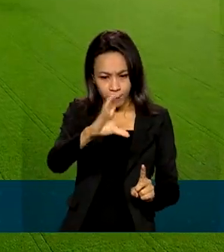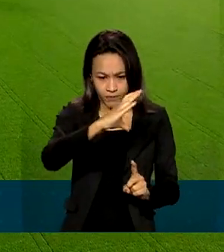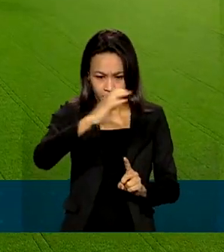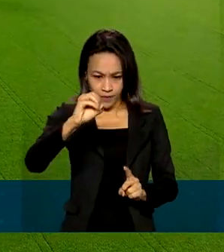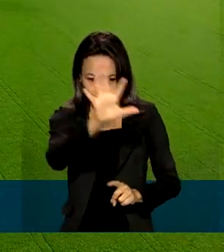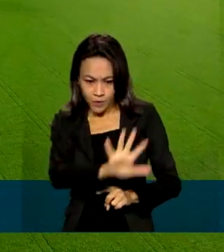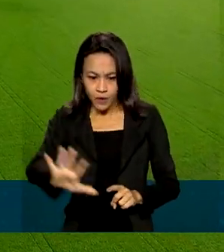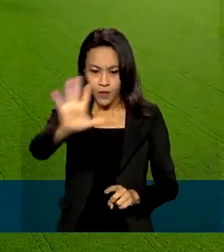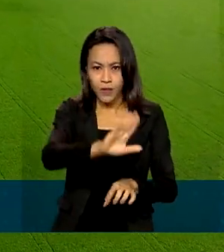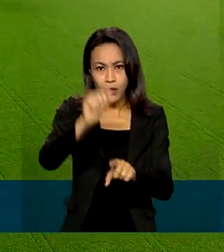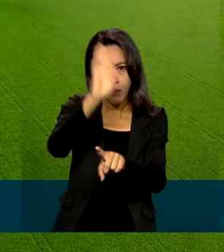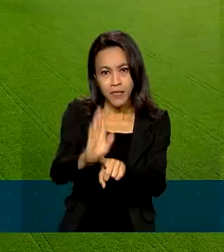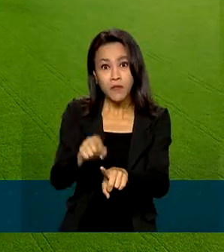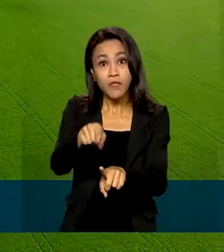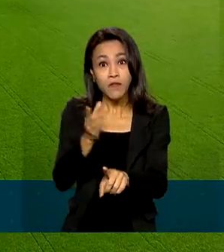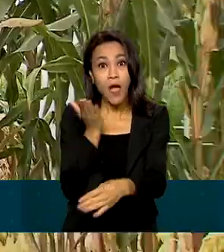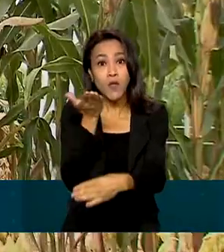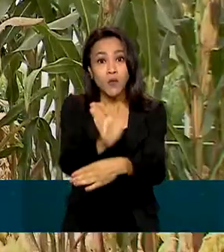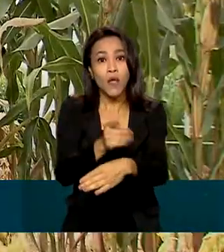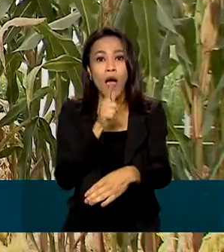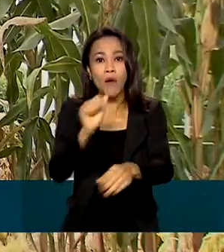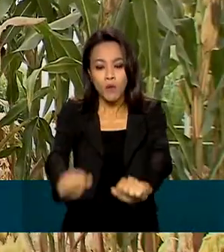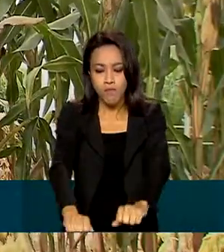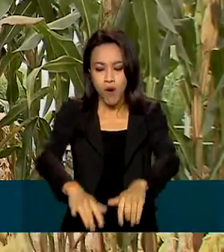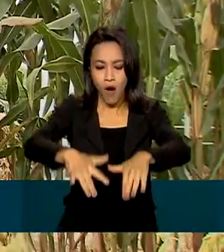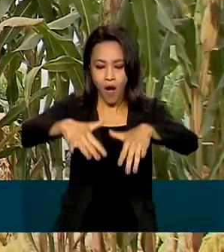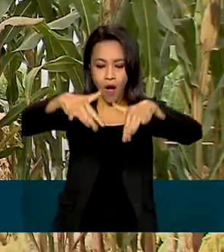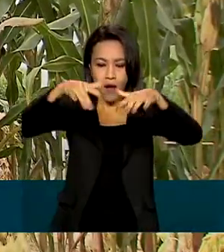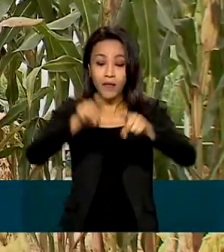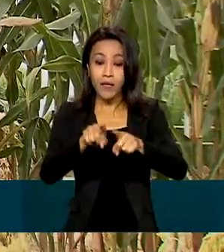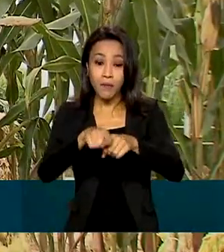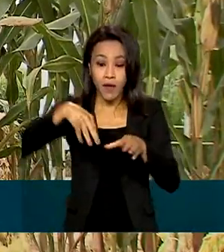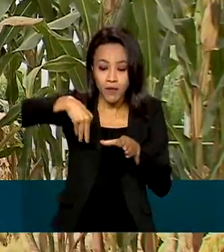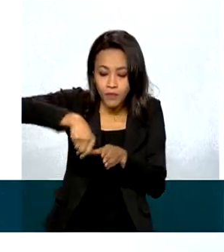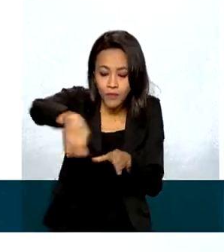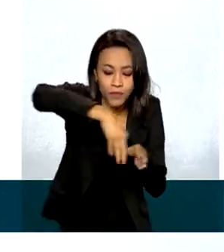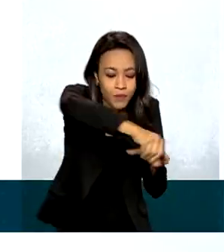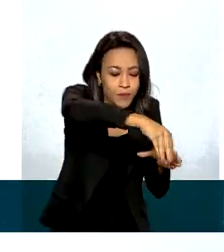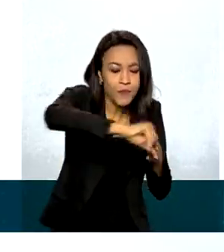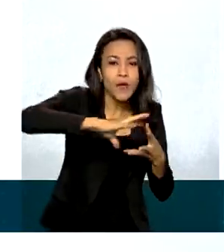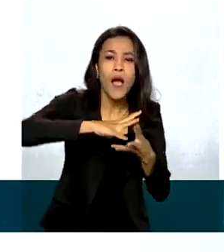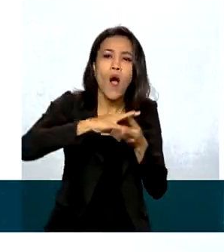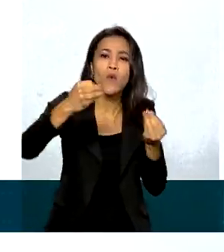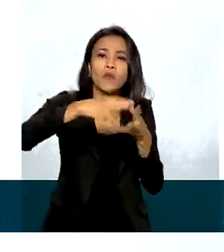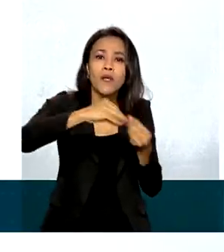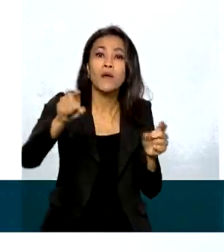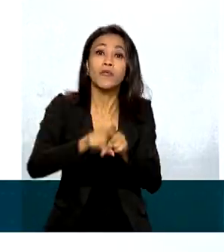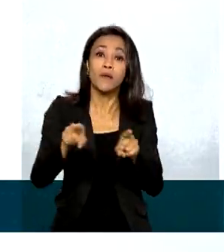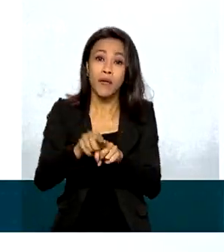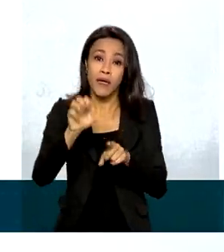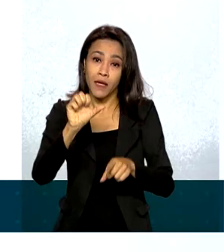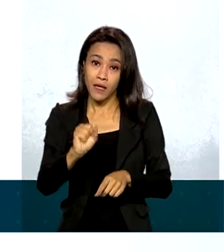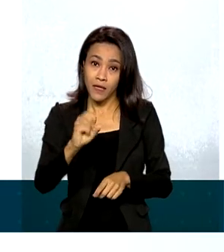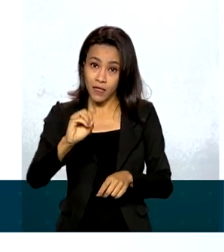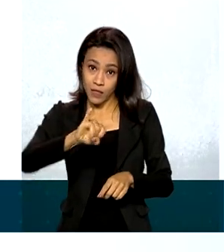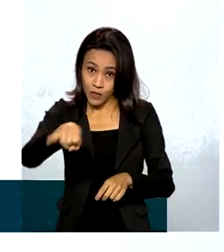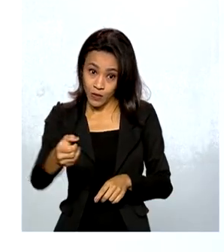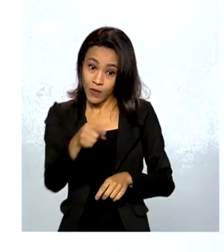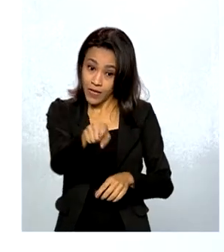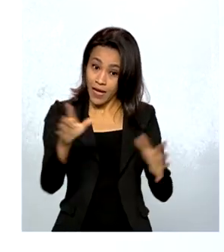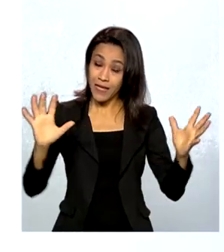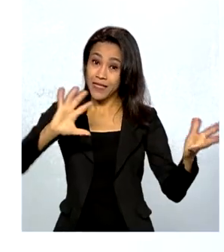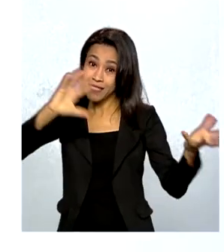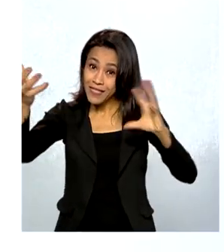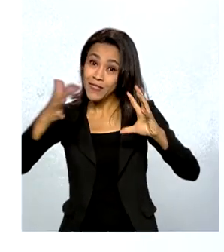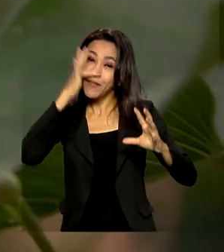elevar o nível dos reservatórios e contribuir para o plantio de soja, milho e algodão. A Estação das Flores, como é conhecida a primavera,